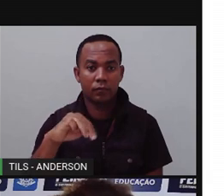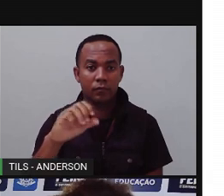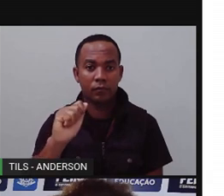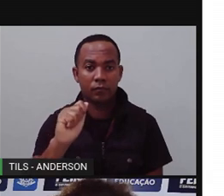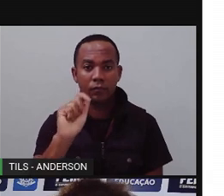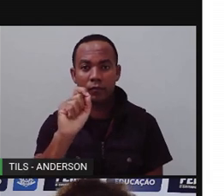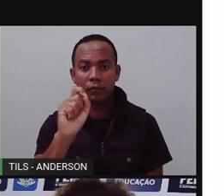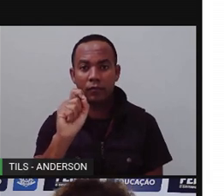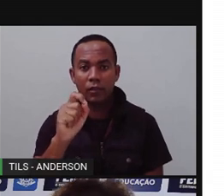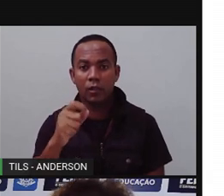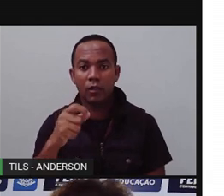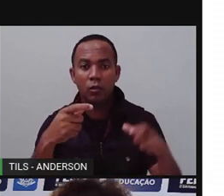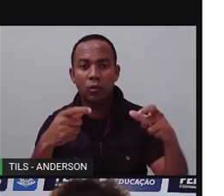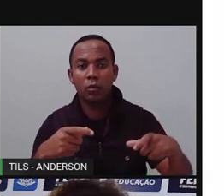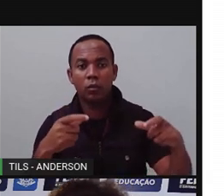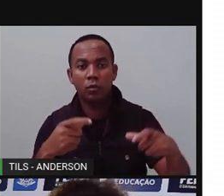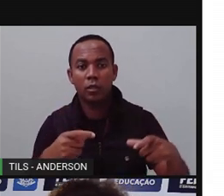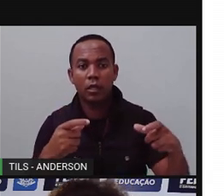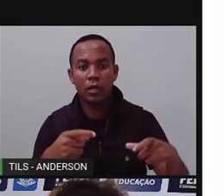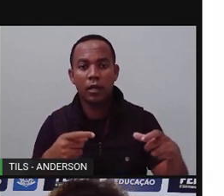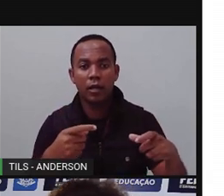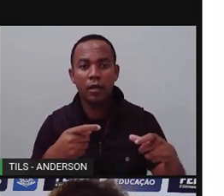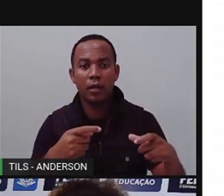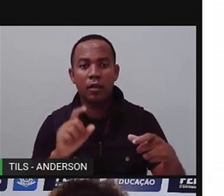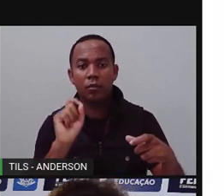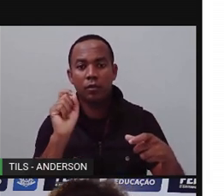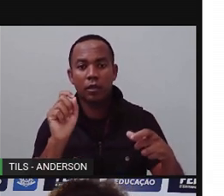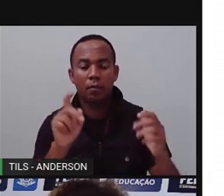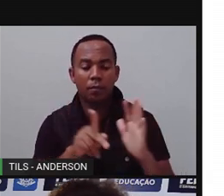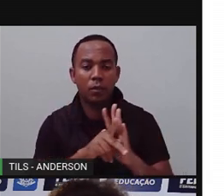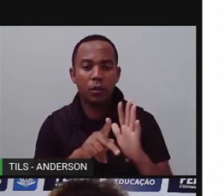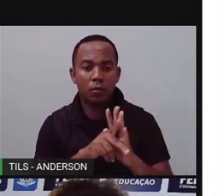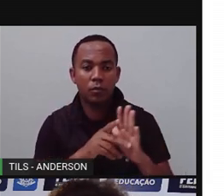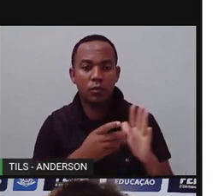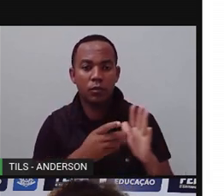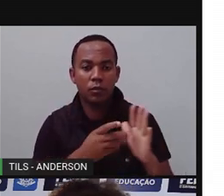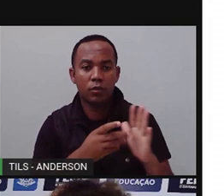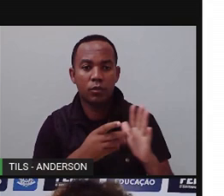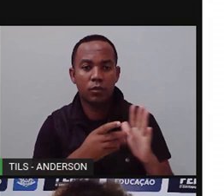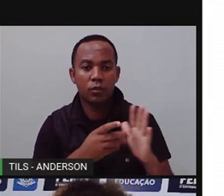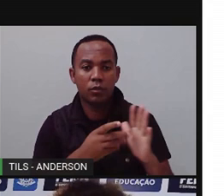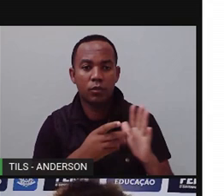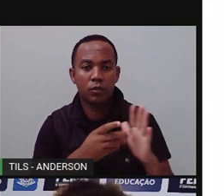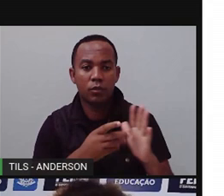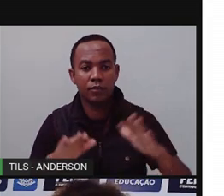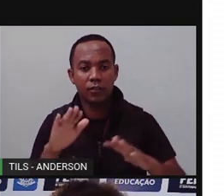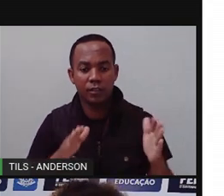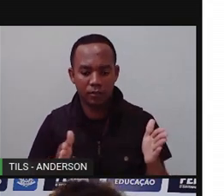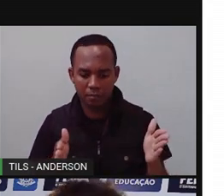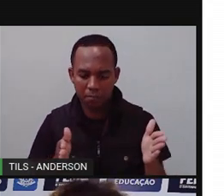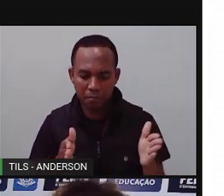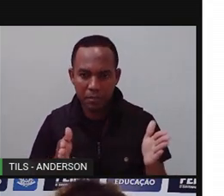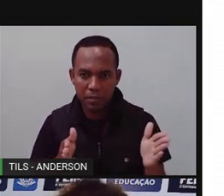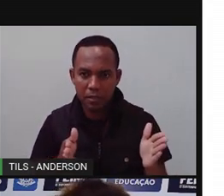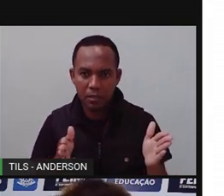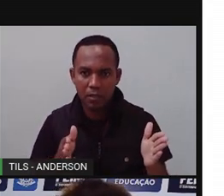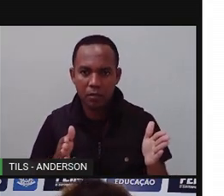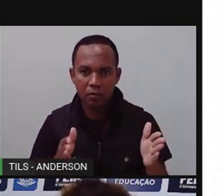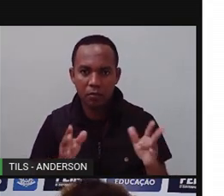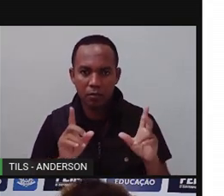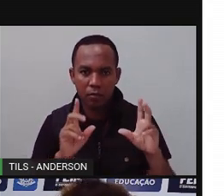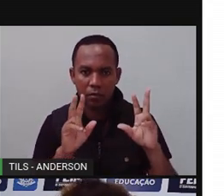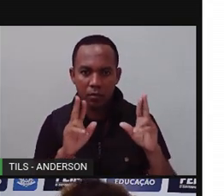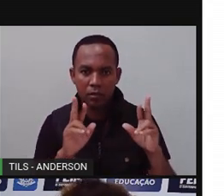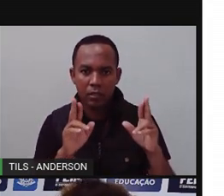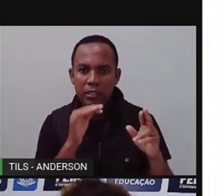si. Que seria esse ecossistema. Esses locais, eles podem ser bem pequenos. Como um aquário com peixes, como é esse que